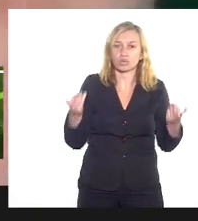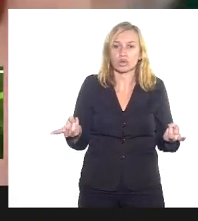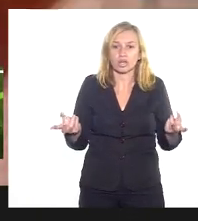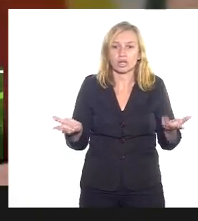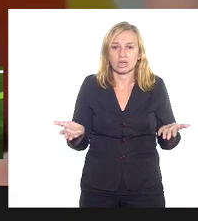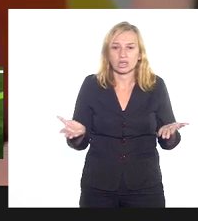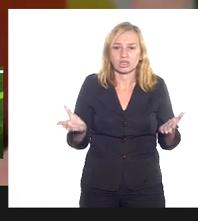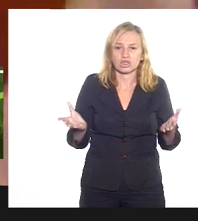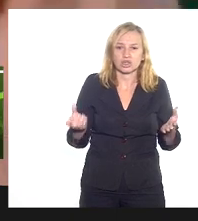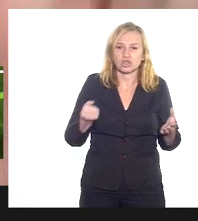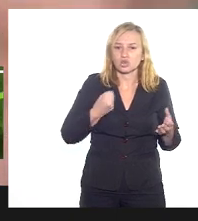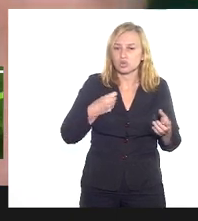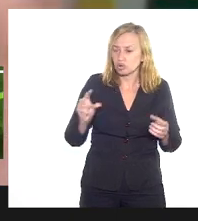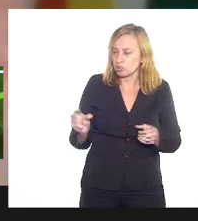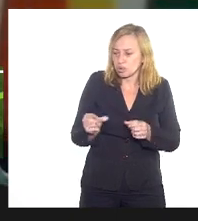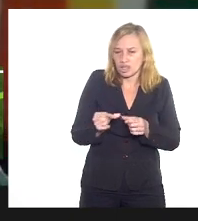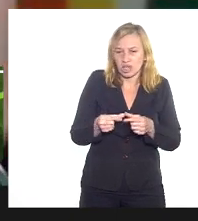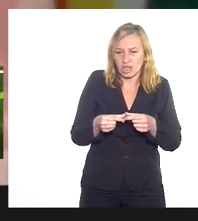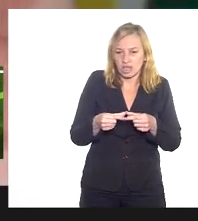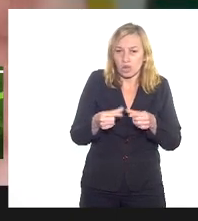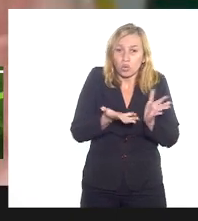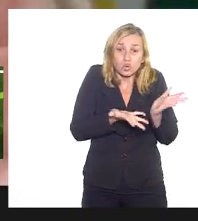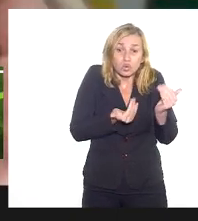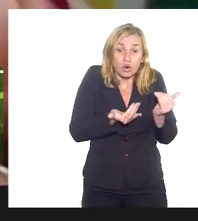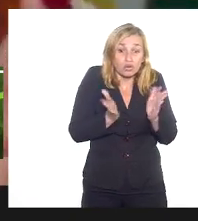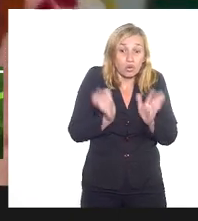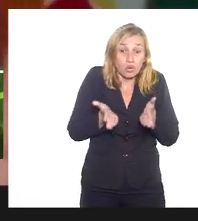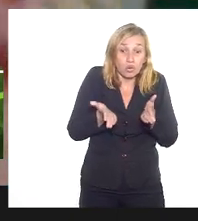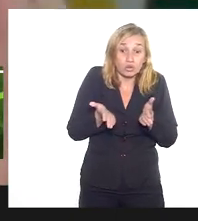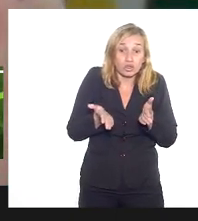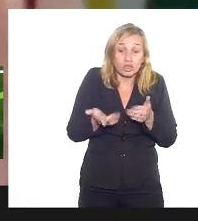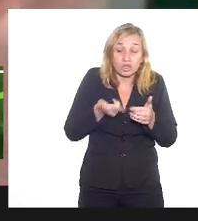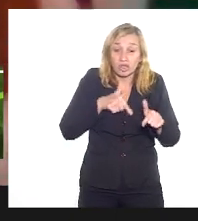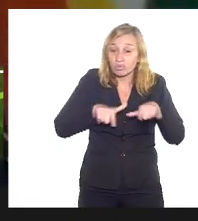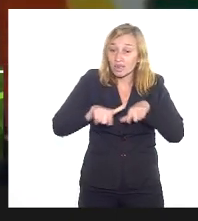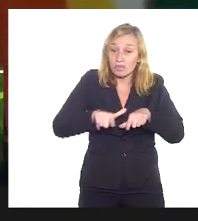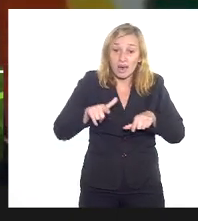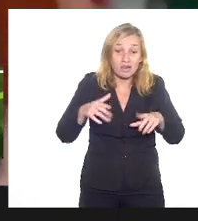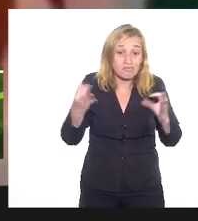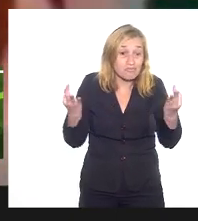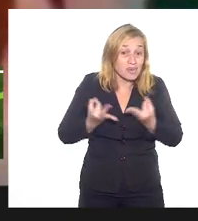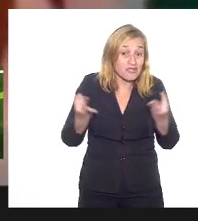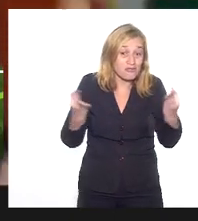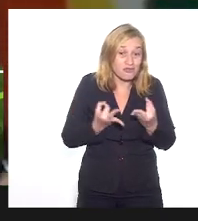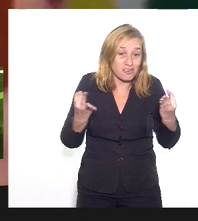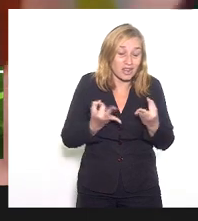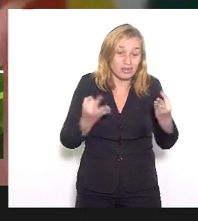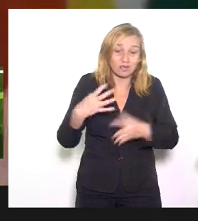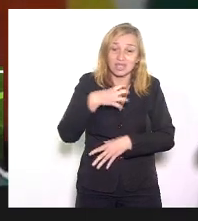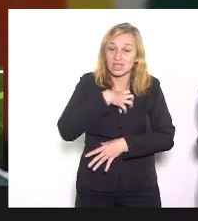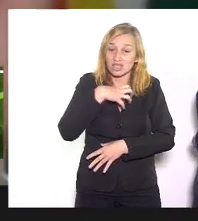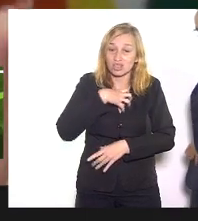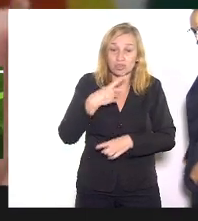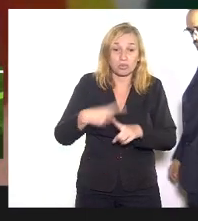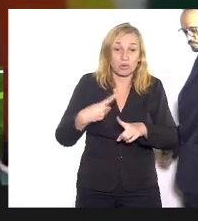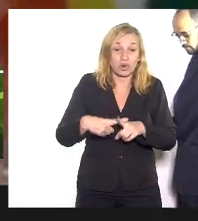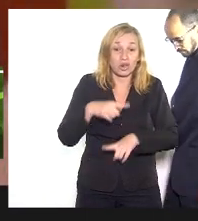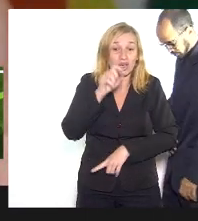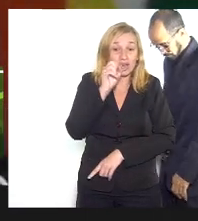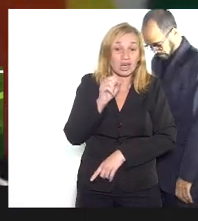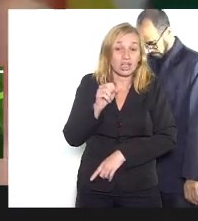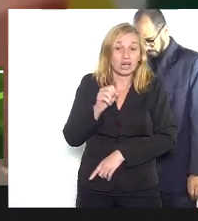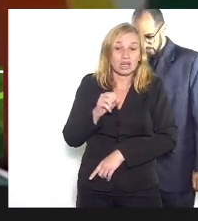das minorias, os jovens hoje estão cumprindo um papel espetacular nesse sentido, porque eles são,